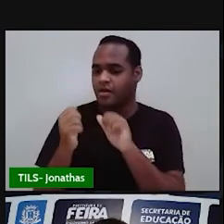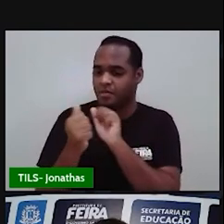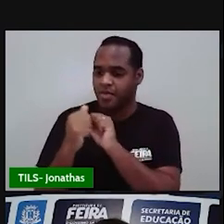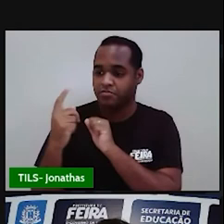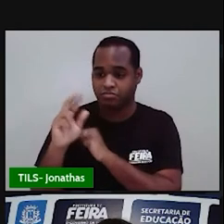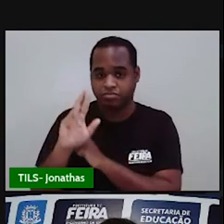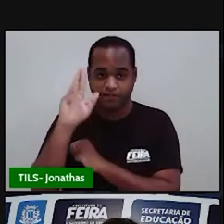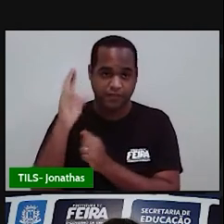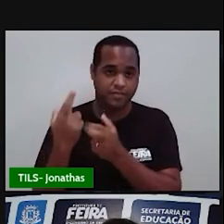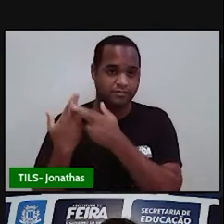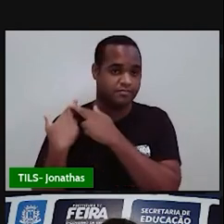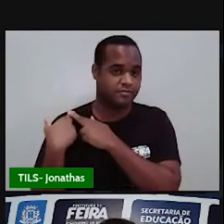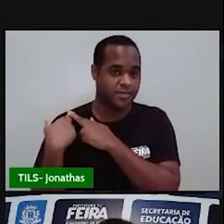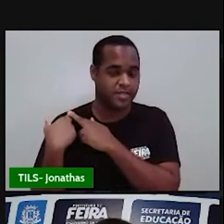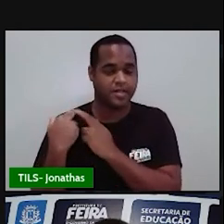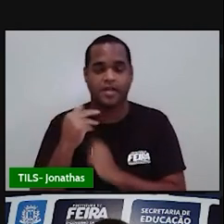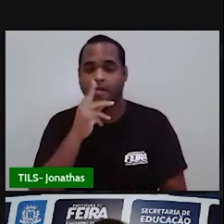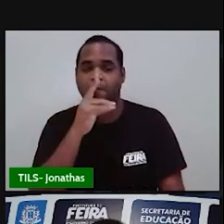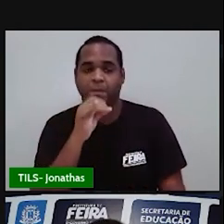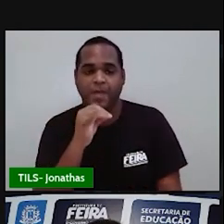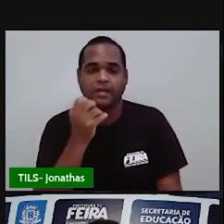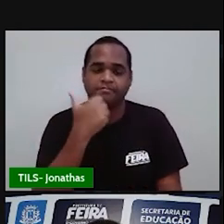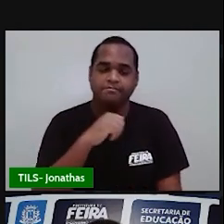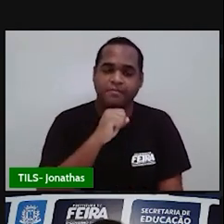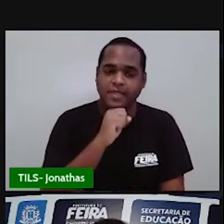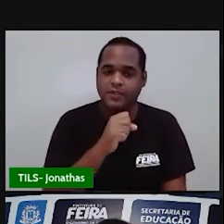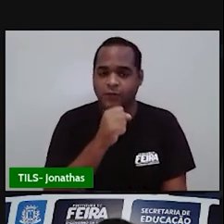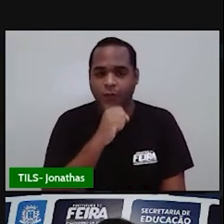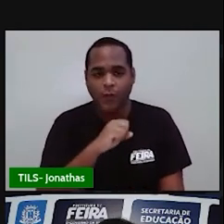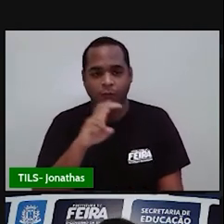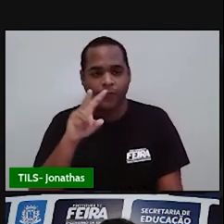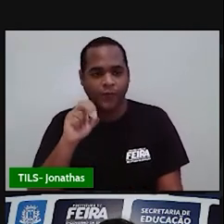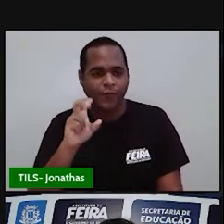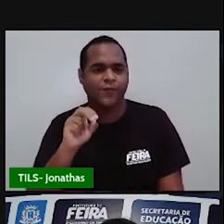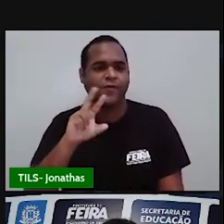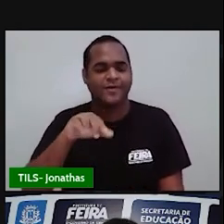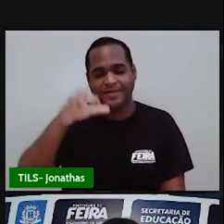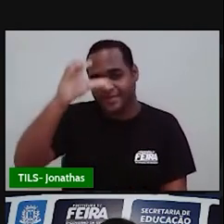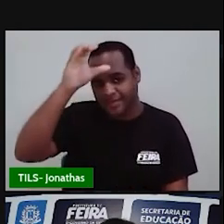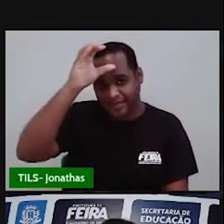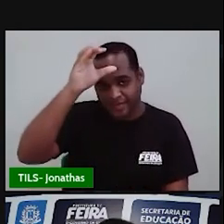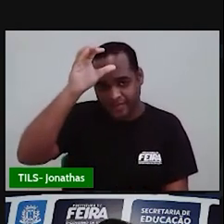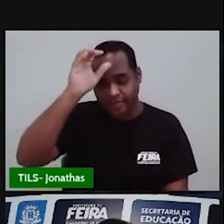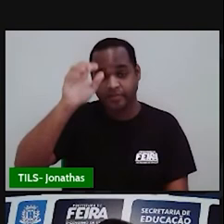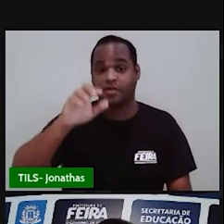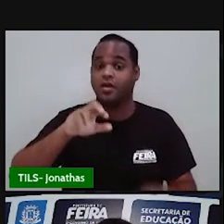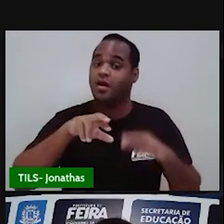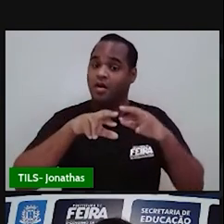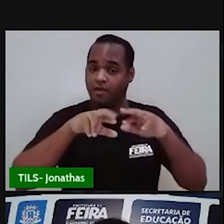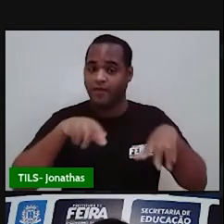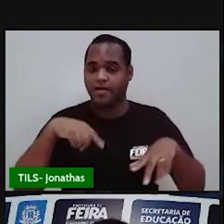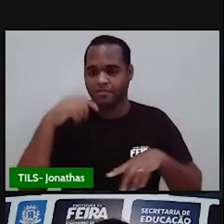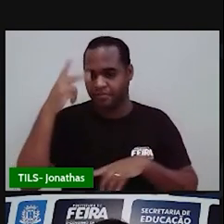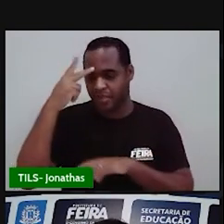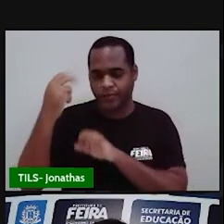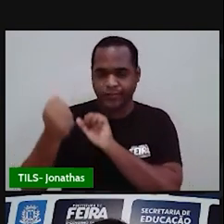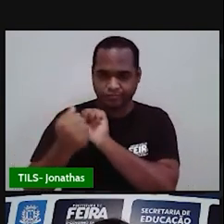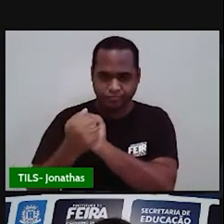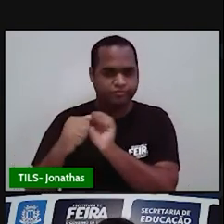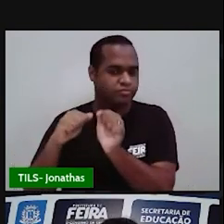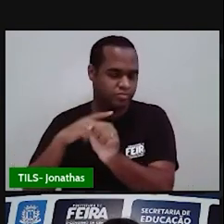seu responsável, do papai, da mamãe, do vovô, da vovó, da titia. Quem estiver aí com você